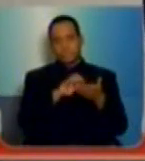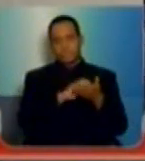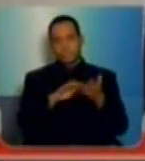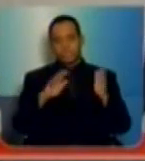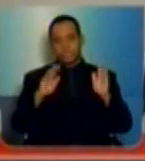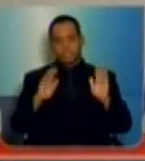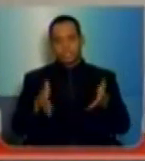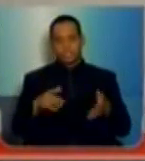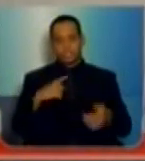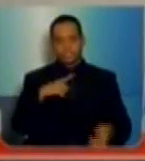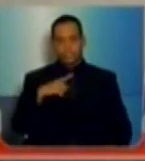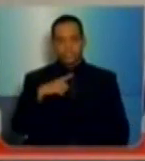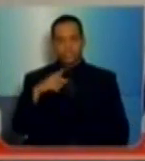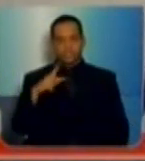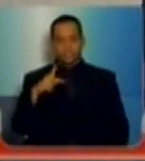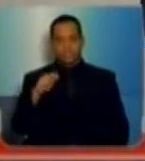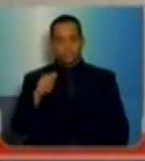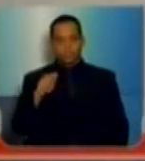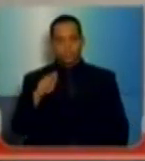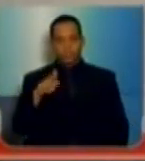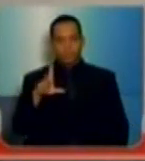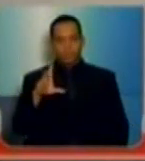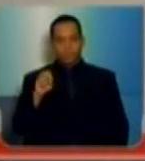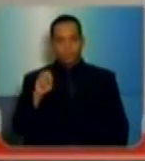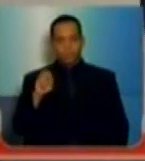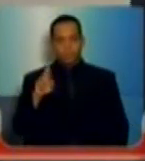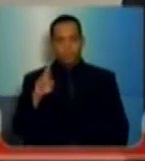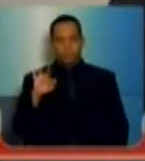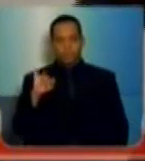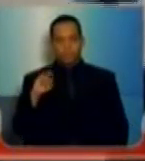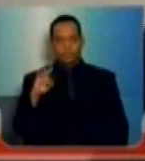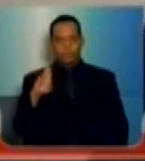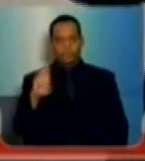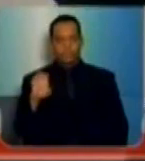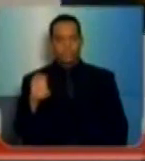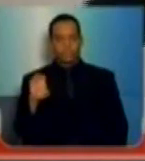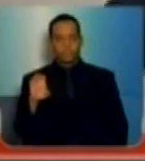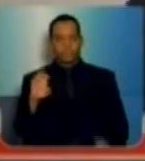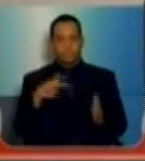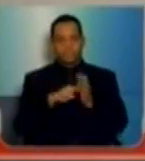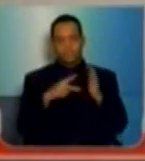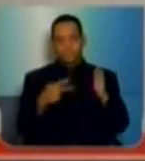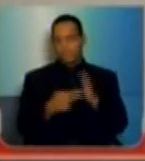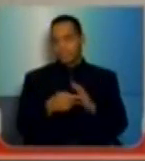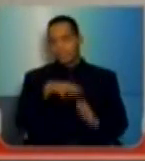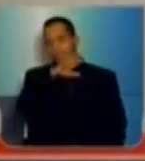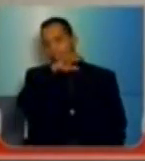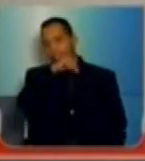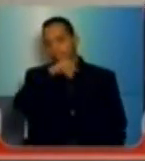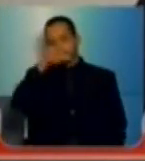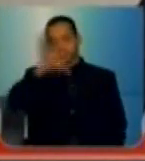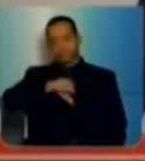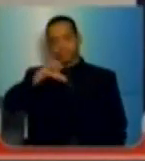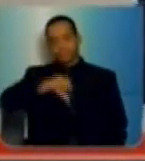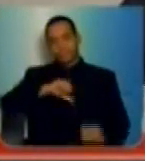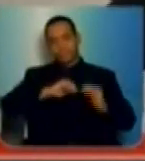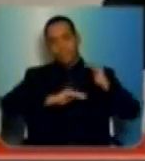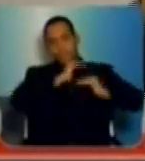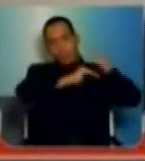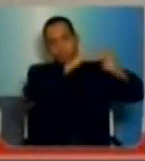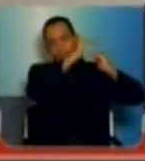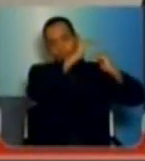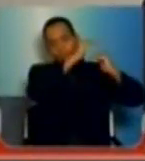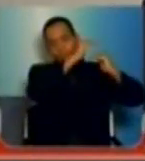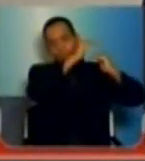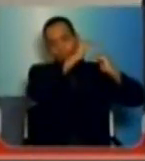Paulo Freire como secretário de Educação, e Mário Sérgio Cortella, isso significa um verdadeiro retrocesso, repito, ainda